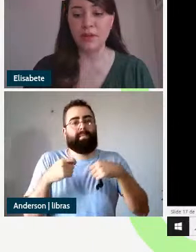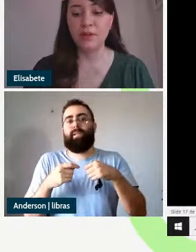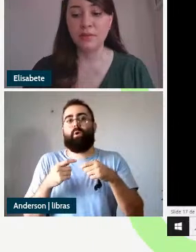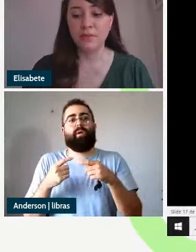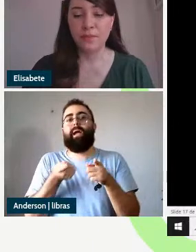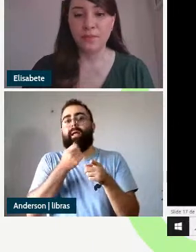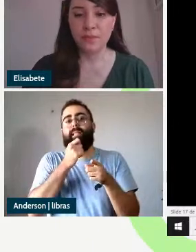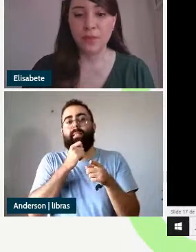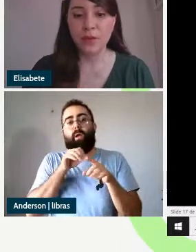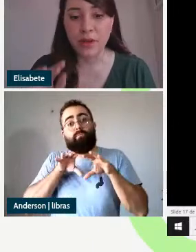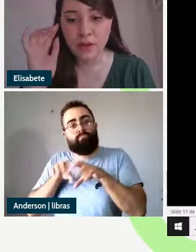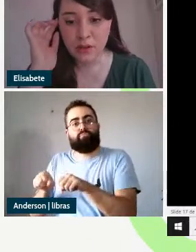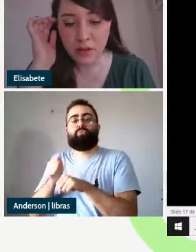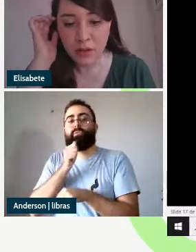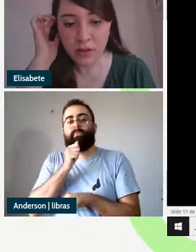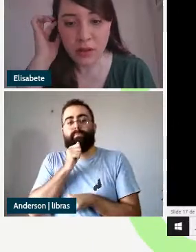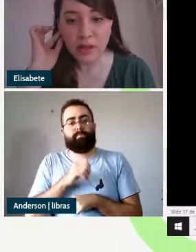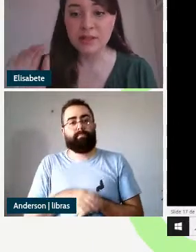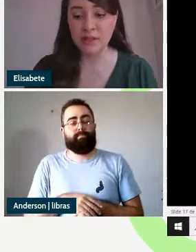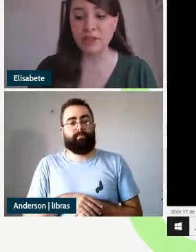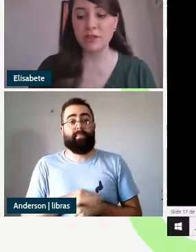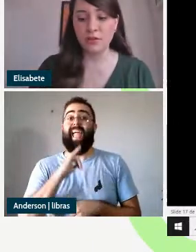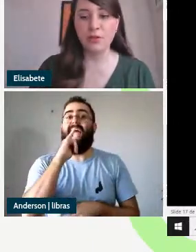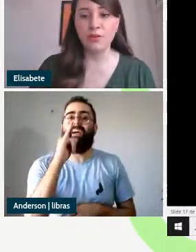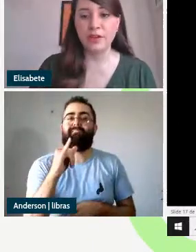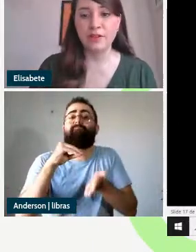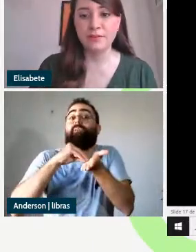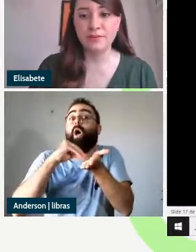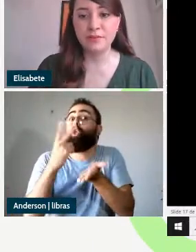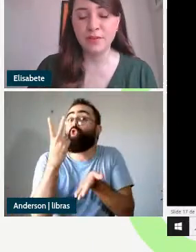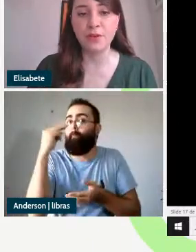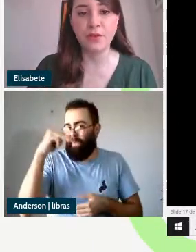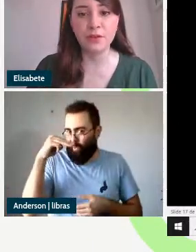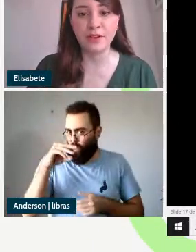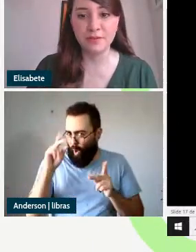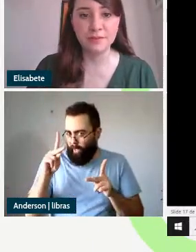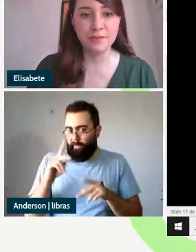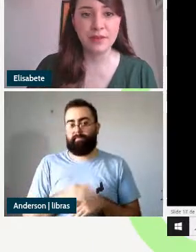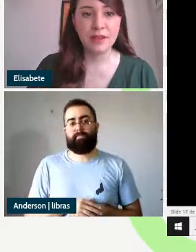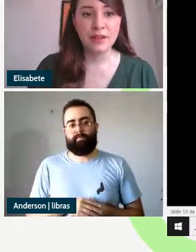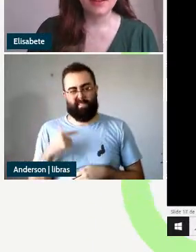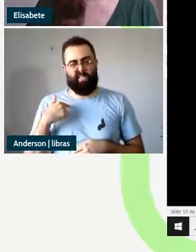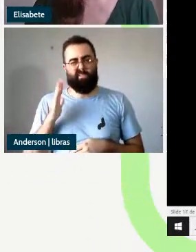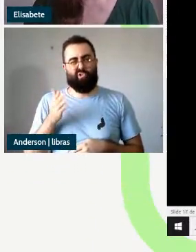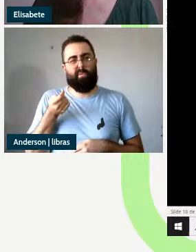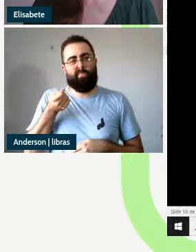professora perdão faltam dois minutos sim já estou concluindo estou concluindo